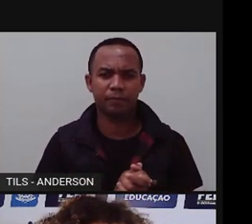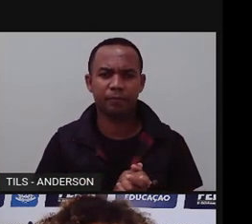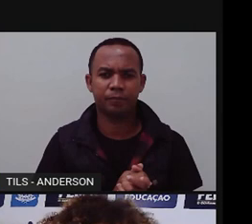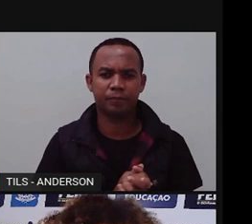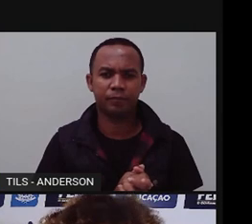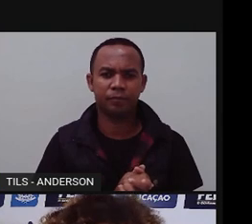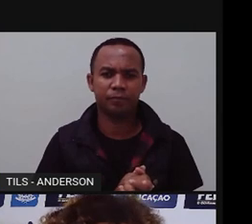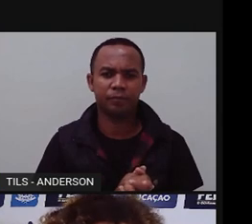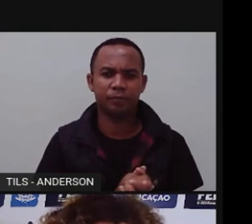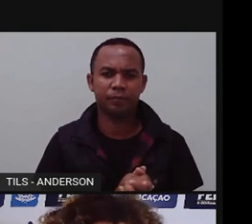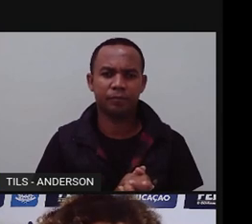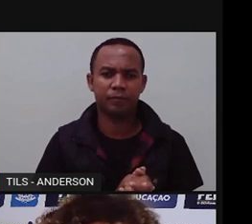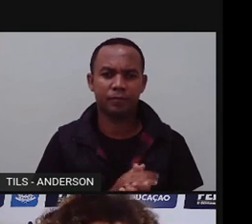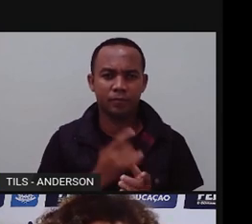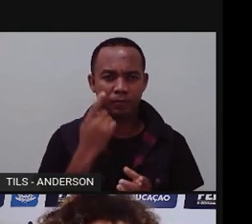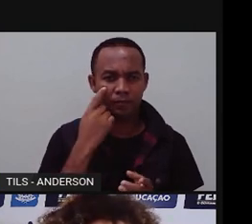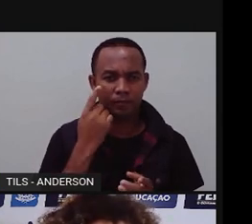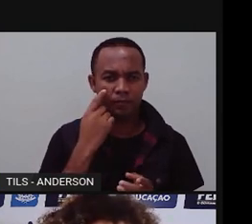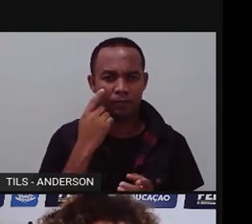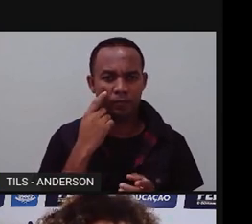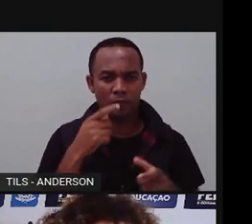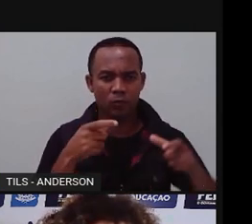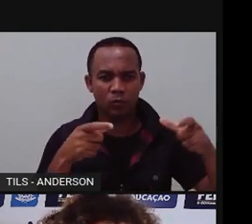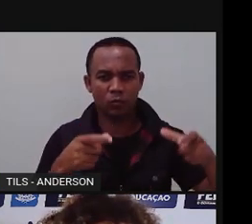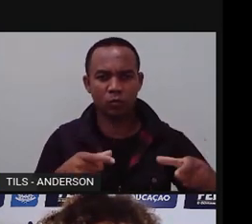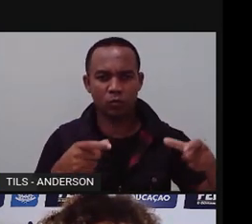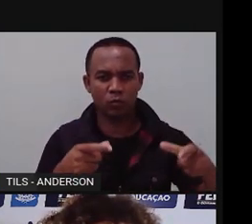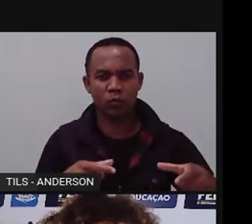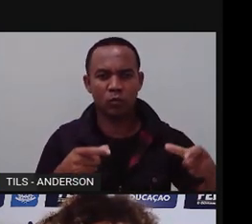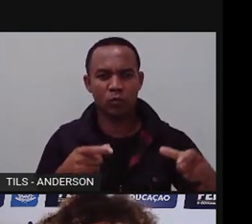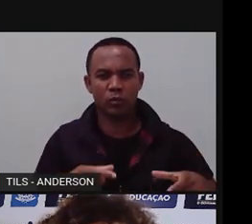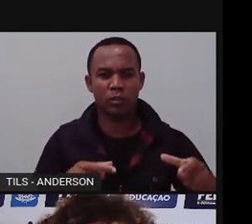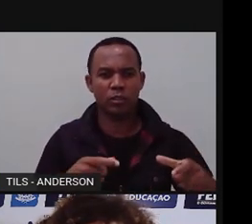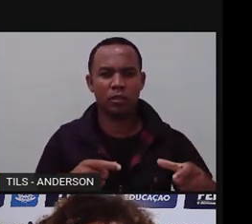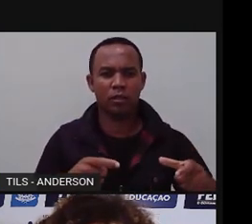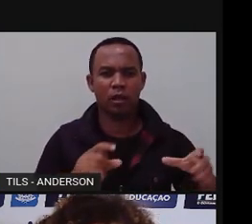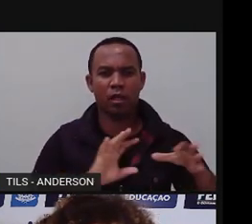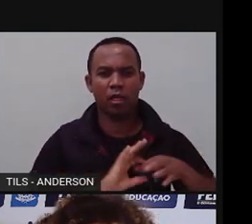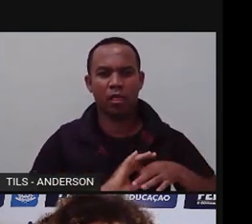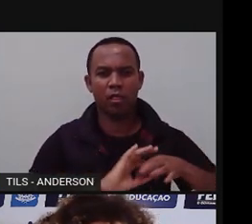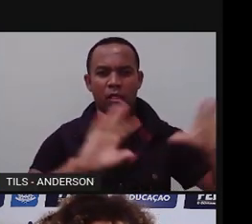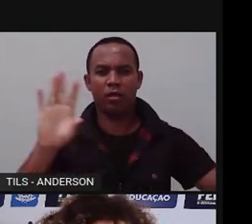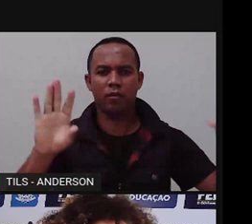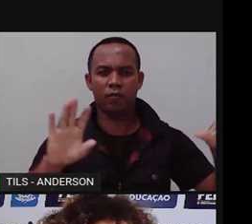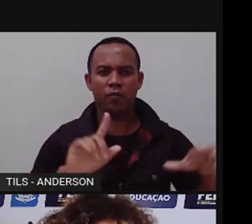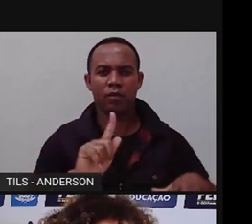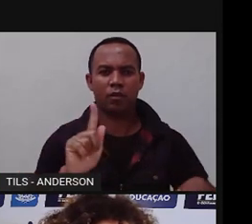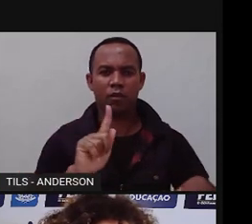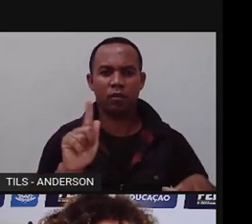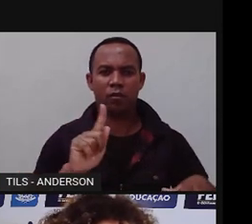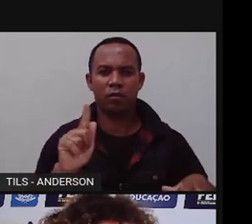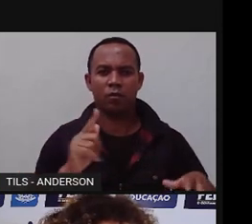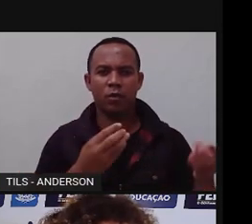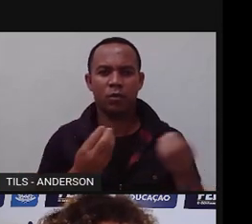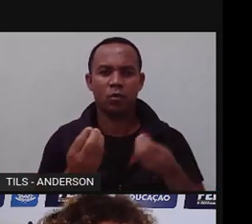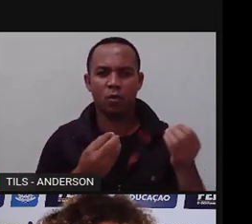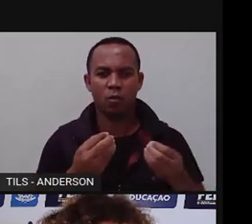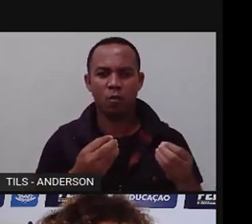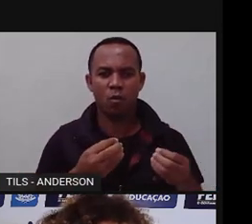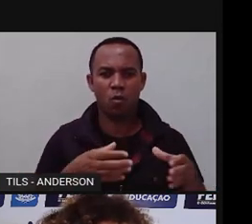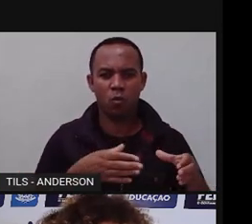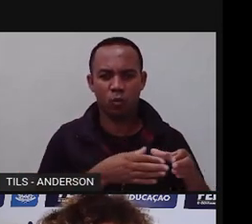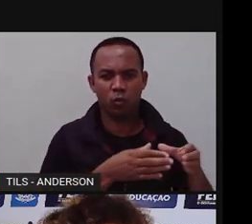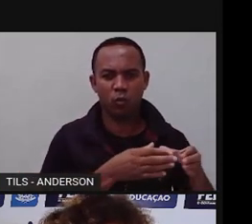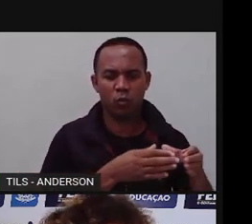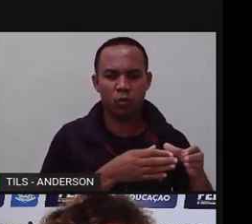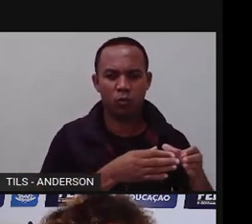Os quilombos, né, se constituíram a partir de uma grande diversidade de processos que incluíram o quê? As fugas de escravos para